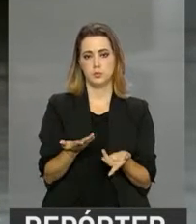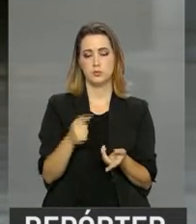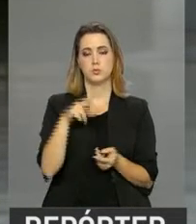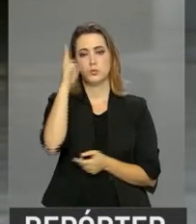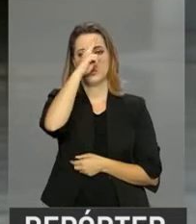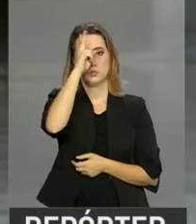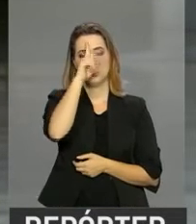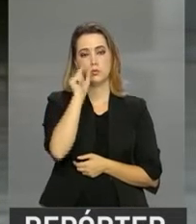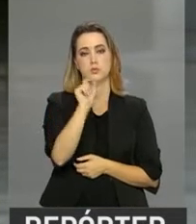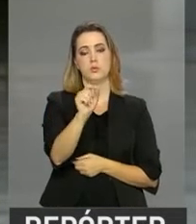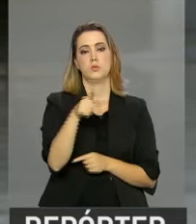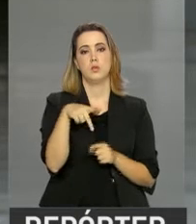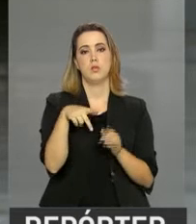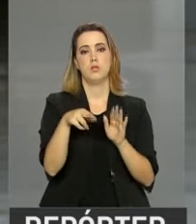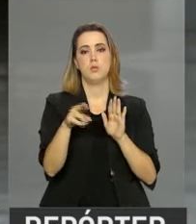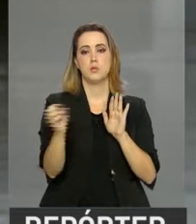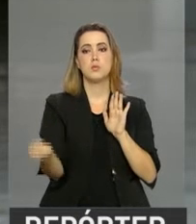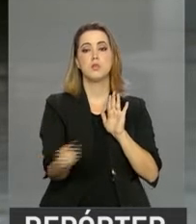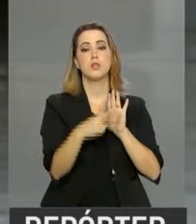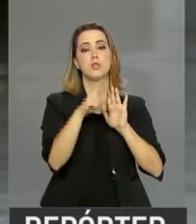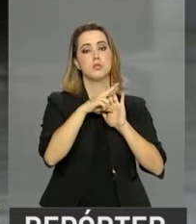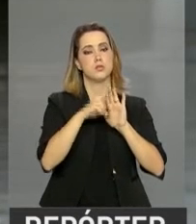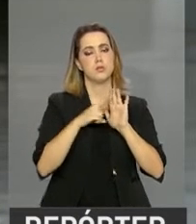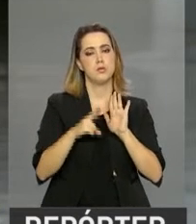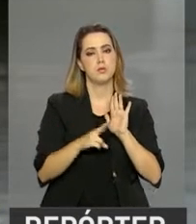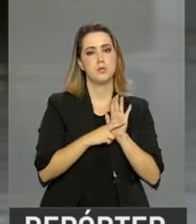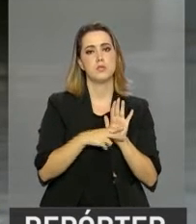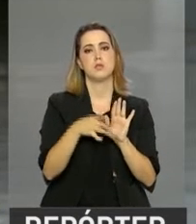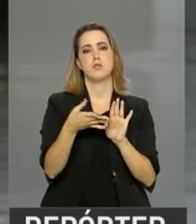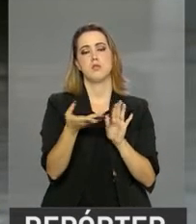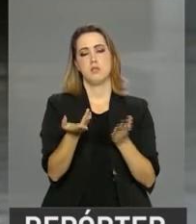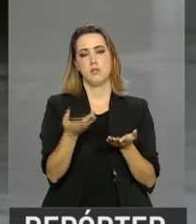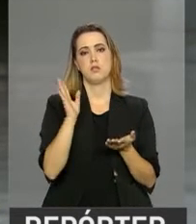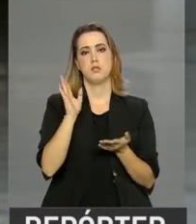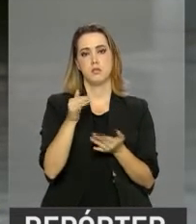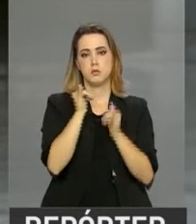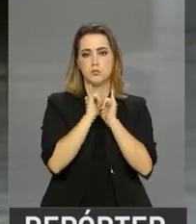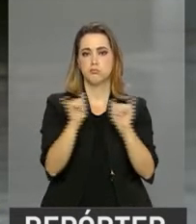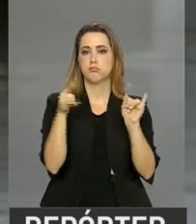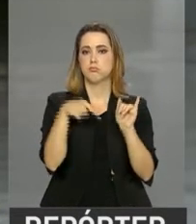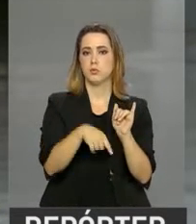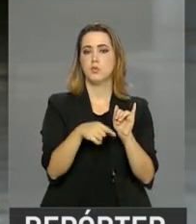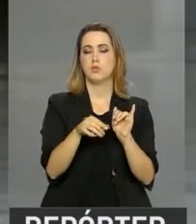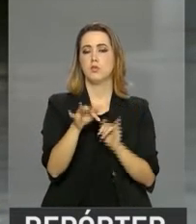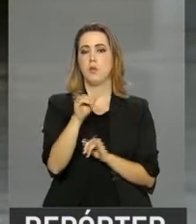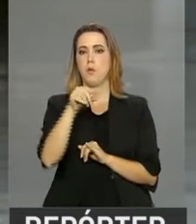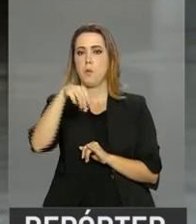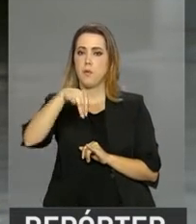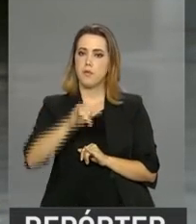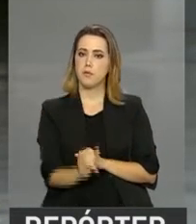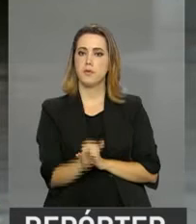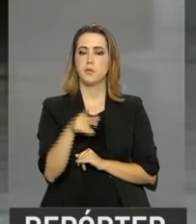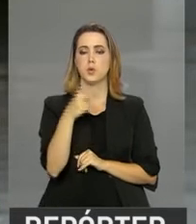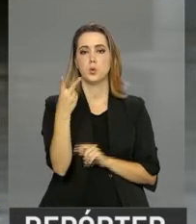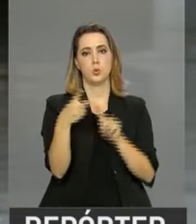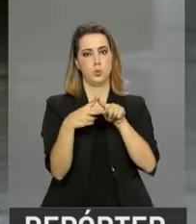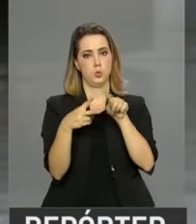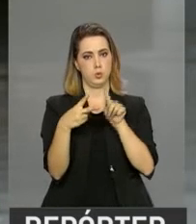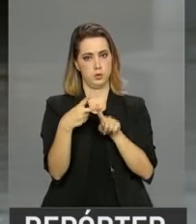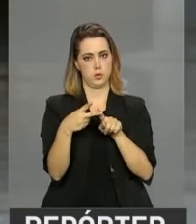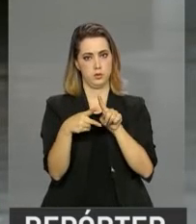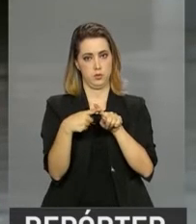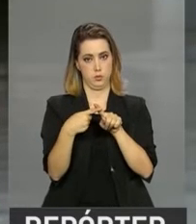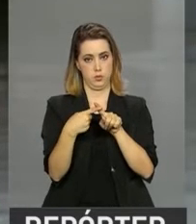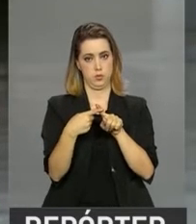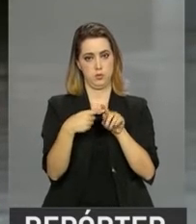Lembrando que as reformas estruturais citadas pelo Fundo Monetário Internacional são basicamente duas. A reforma